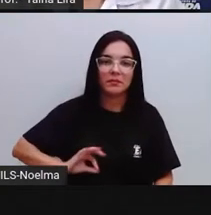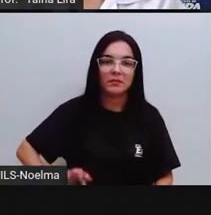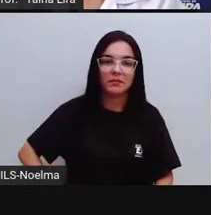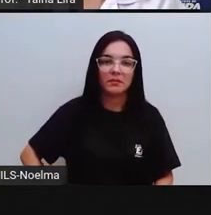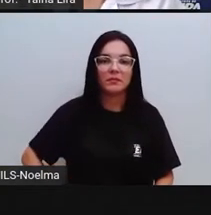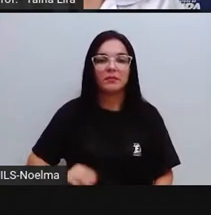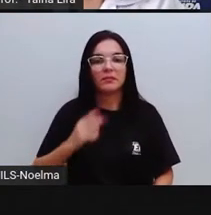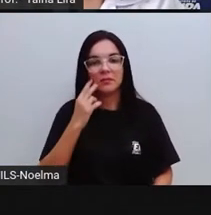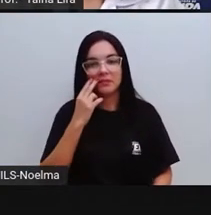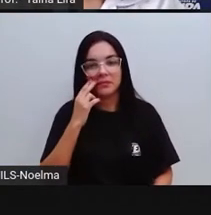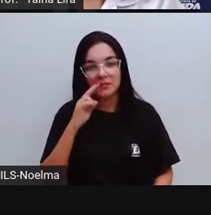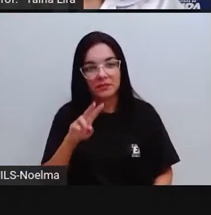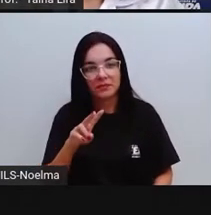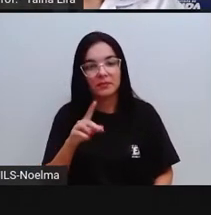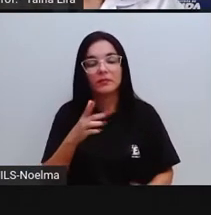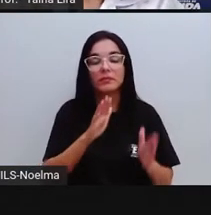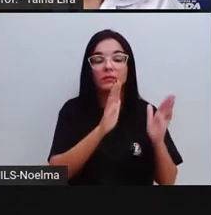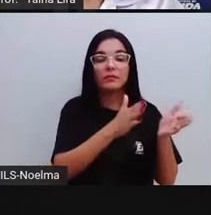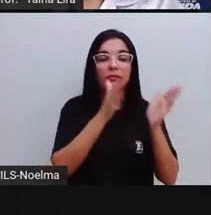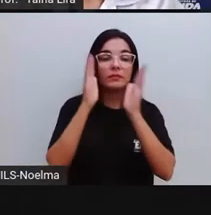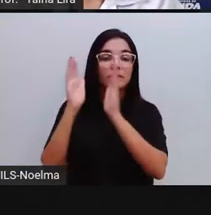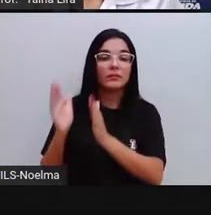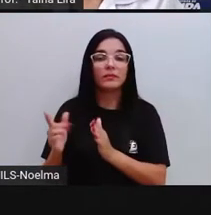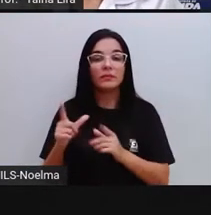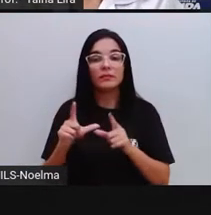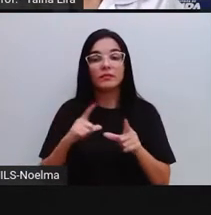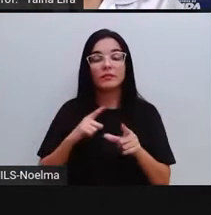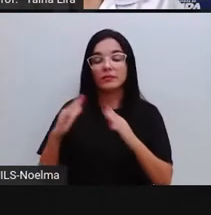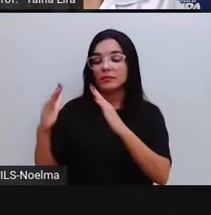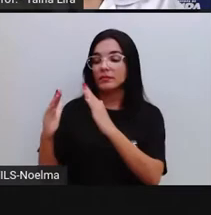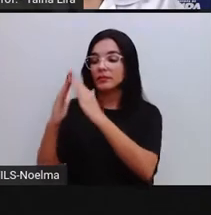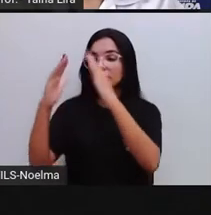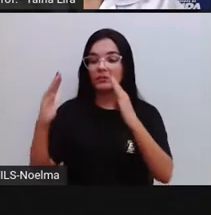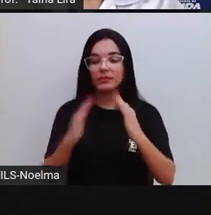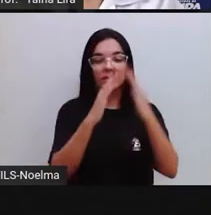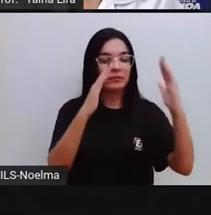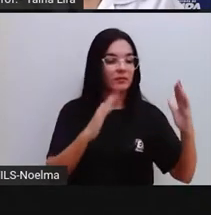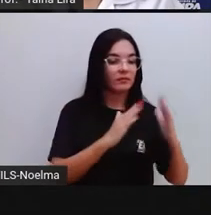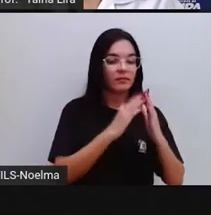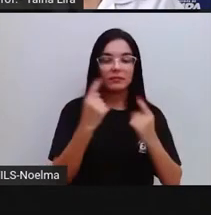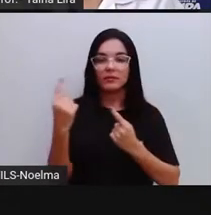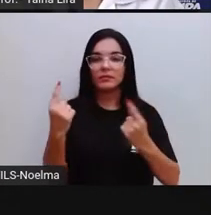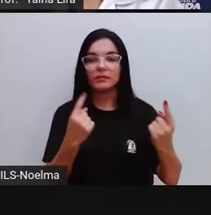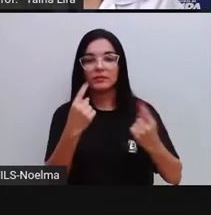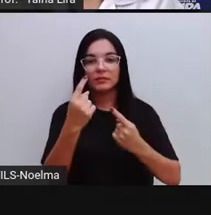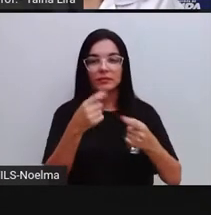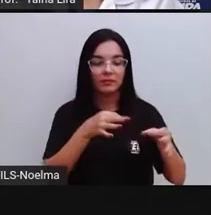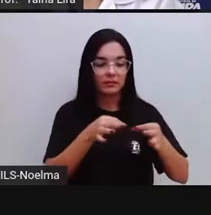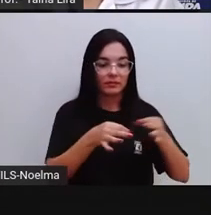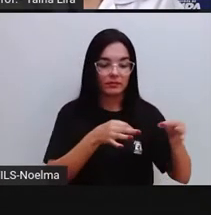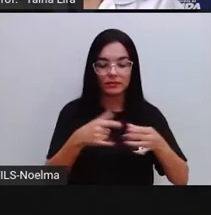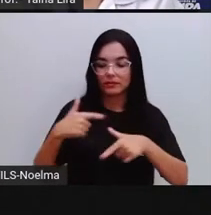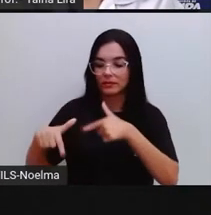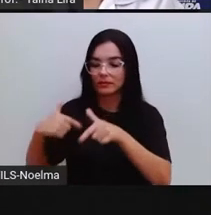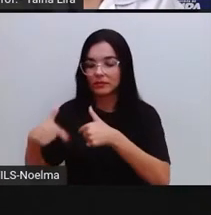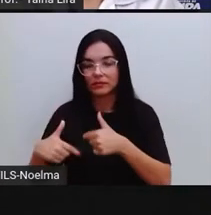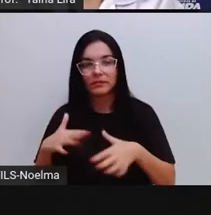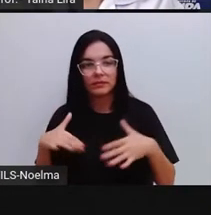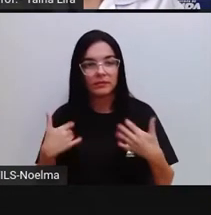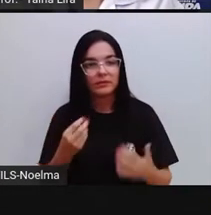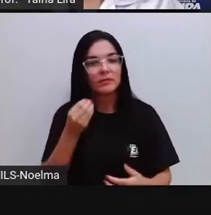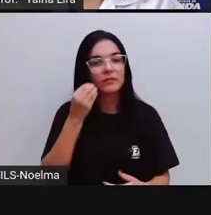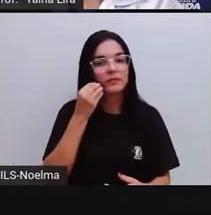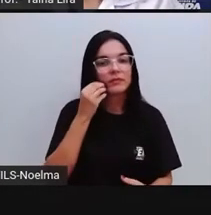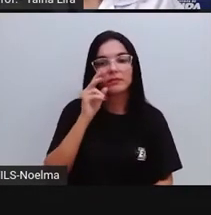vila, como é que as pessoas vivem na vila. Olha lá as pessoas tranquilas, cada um cuidando do seu trabalho. Então, elas mostram, né?